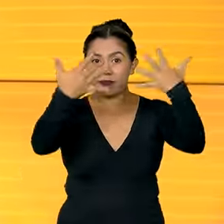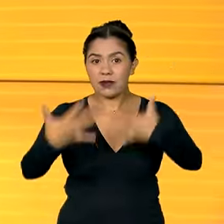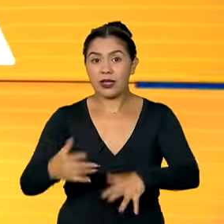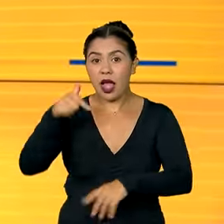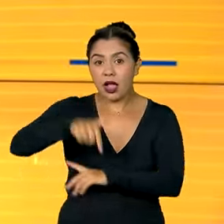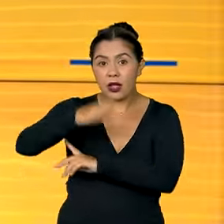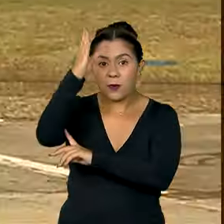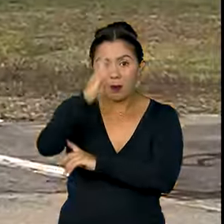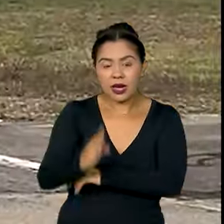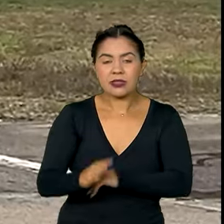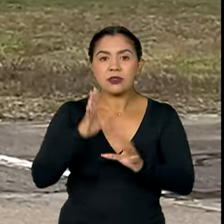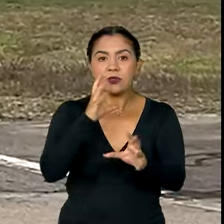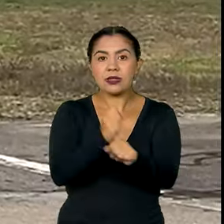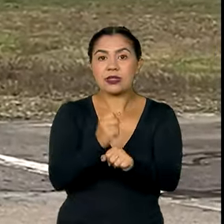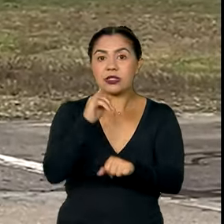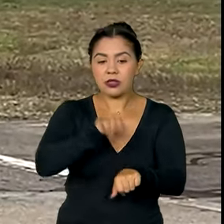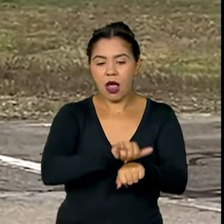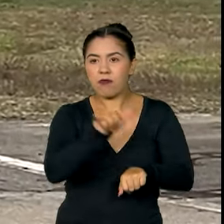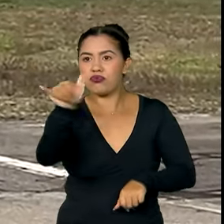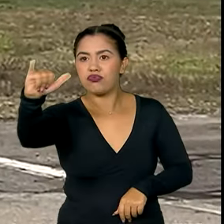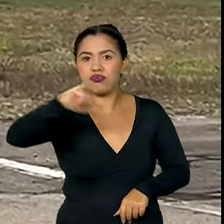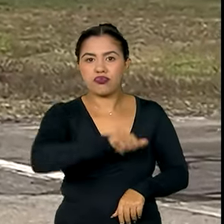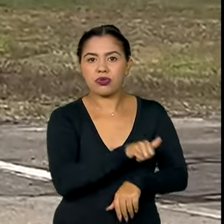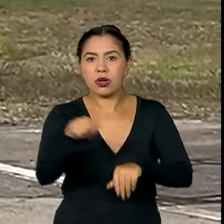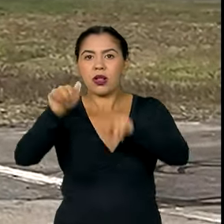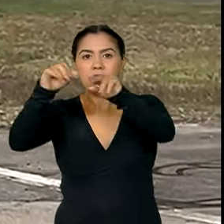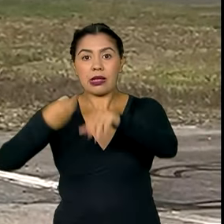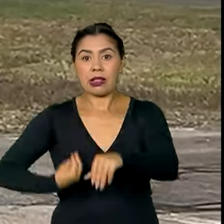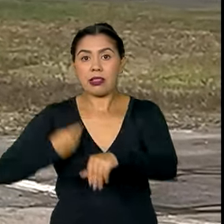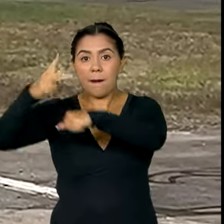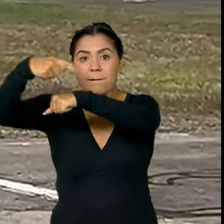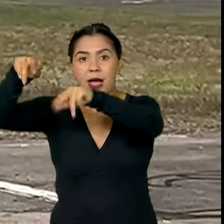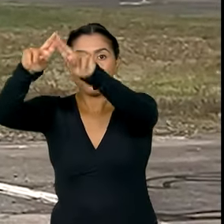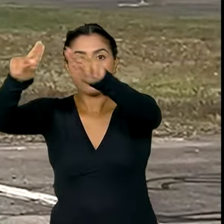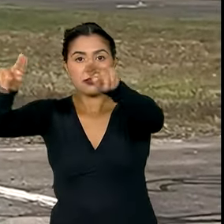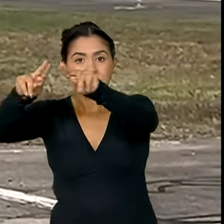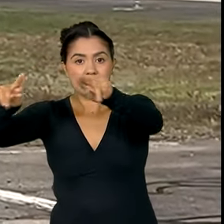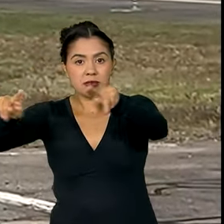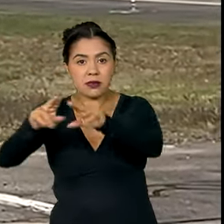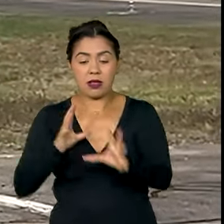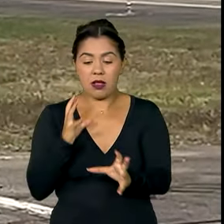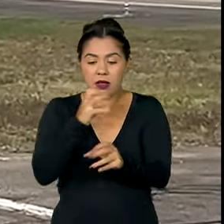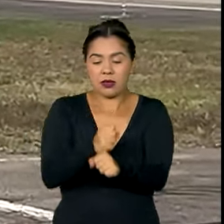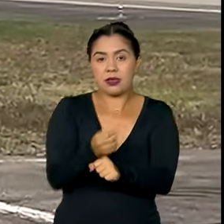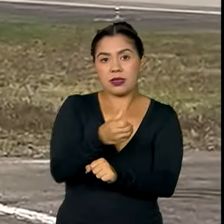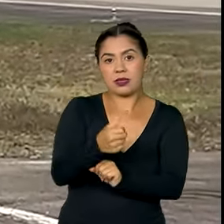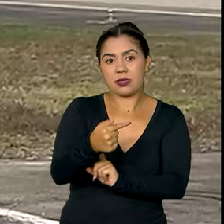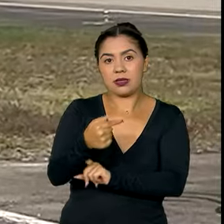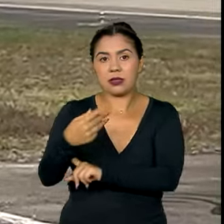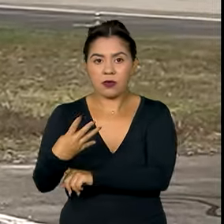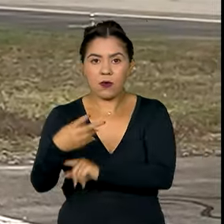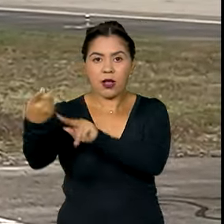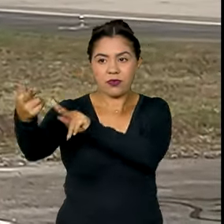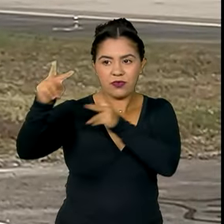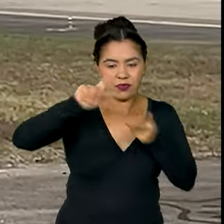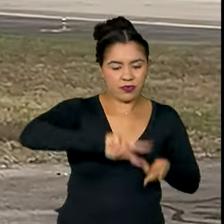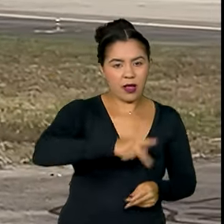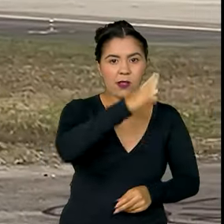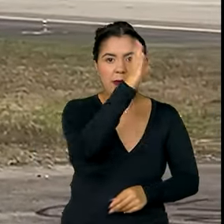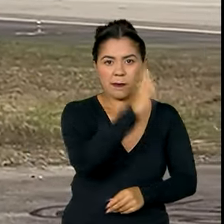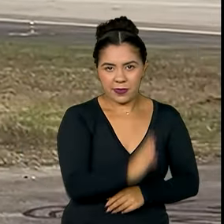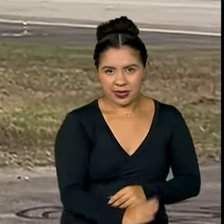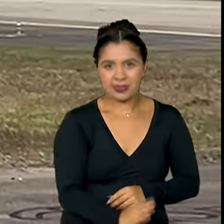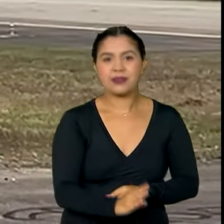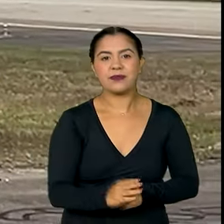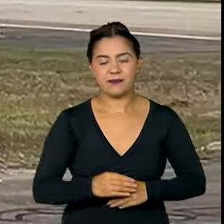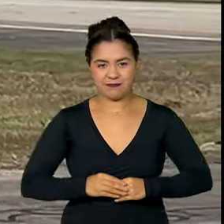Brasil o terceiro voo de repatriação dos brasileiros do Líbano. 674 pessoas retornaram ao Brasil desde o